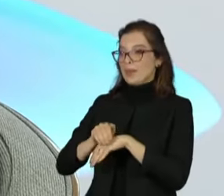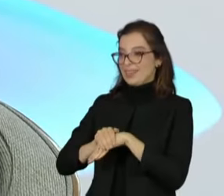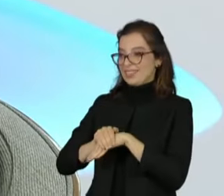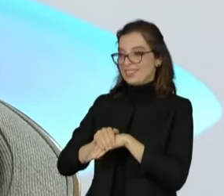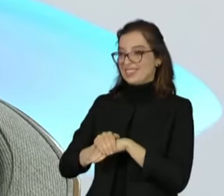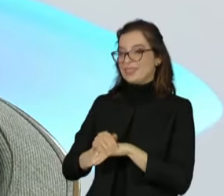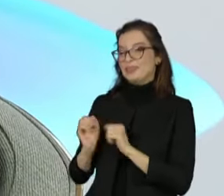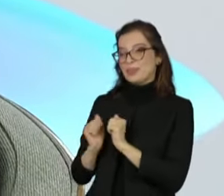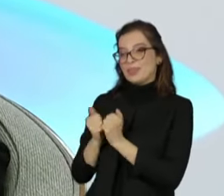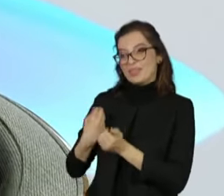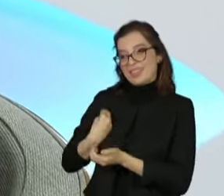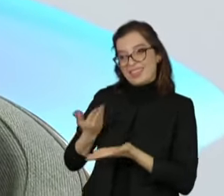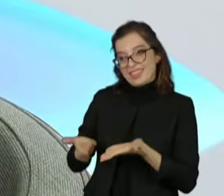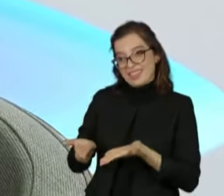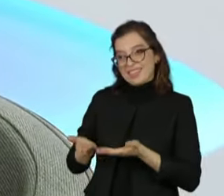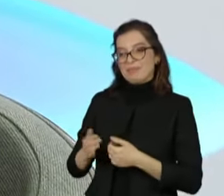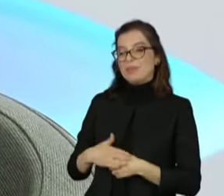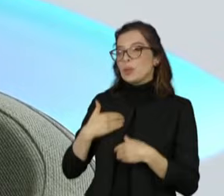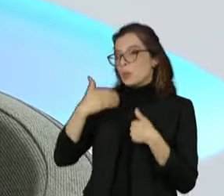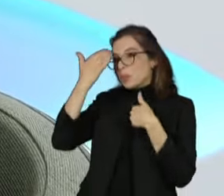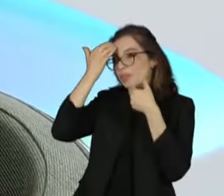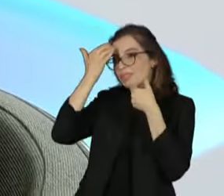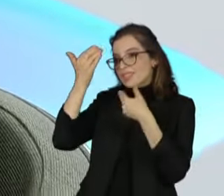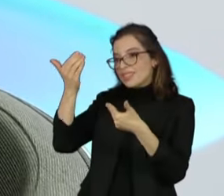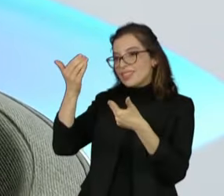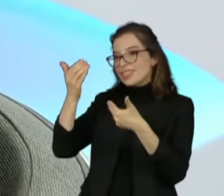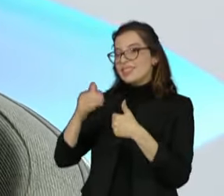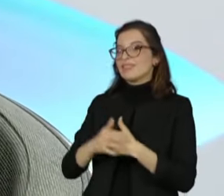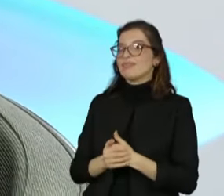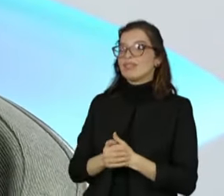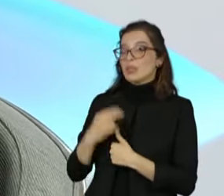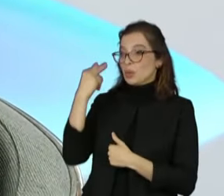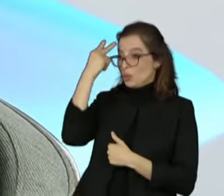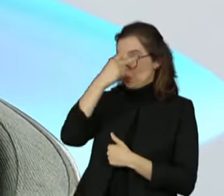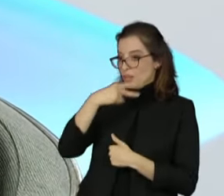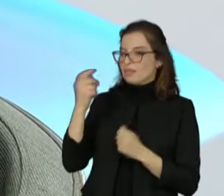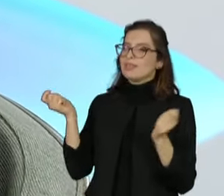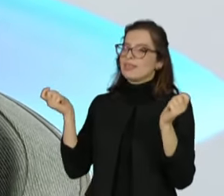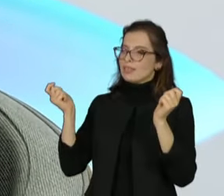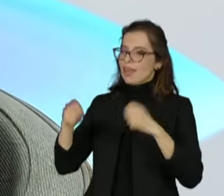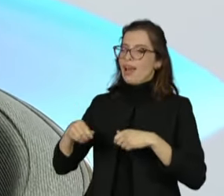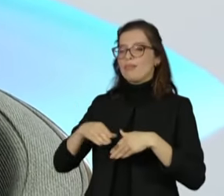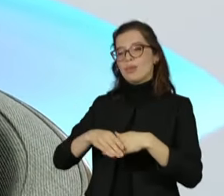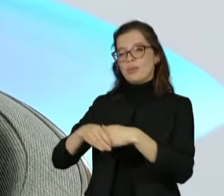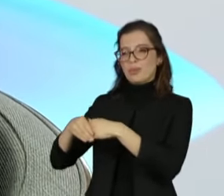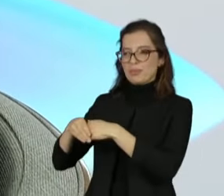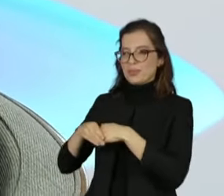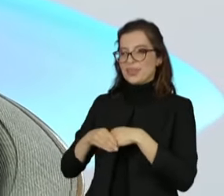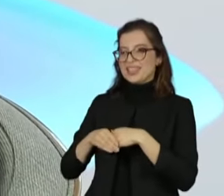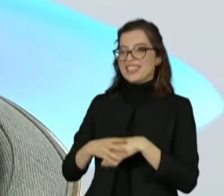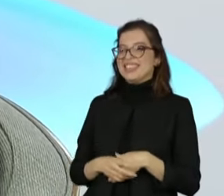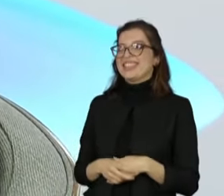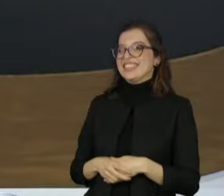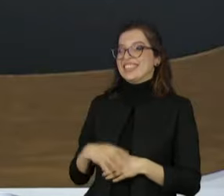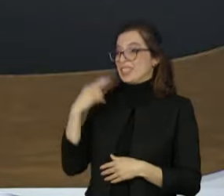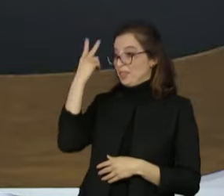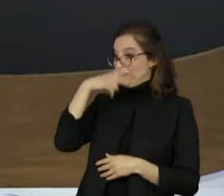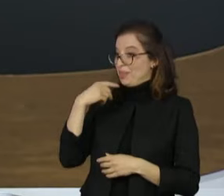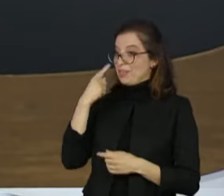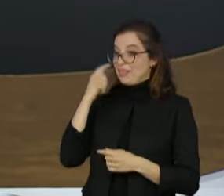a Rosa e o Eduardo. Certo, vamos começar. Mas temos duas horas, Vera, dava tempo de eu cumprimentar todo mundo. Duas horas passa assim, rapidinho. Então vamos lá.